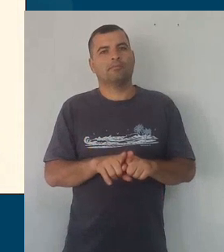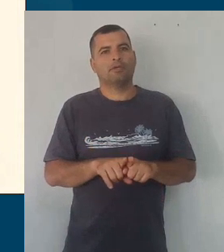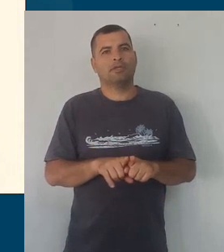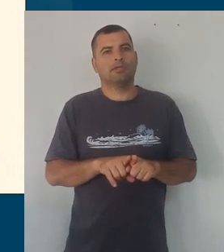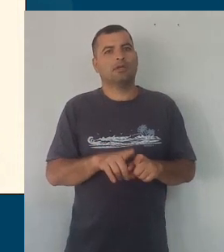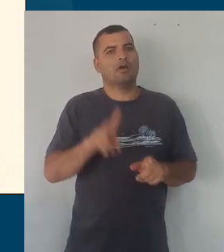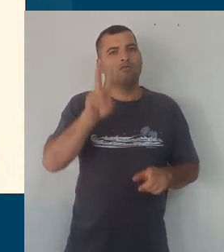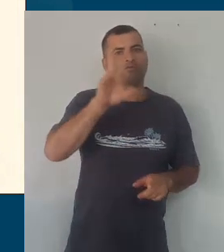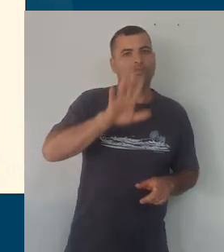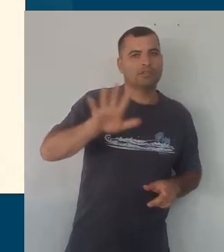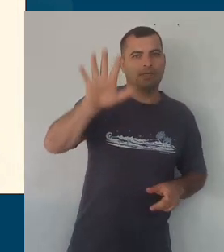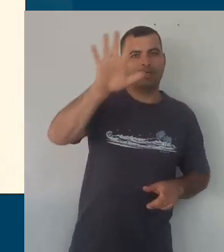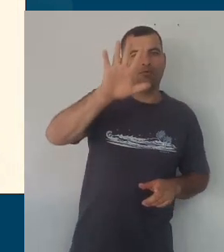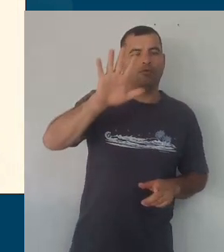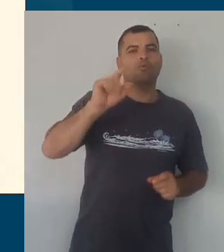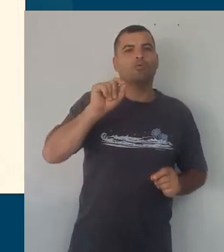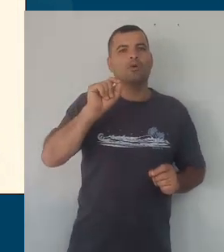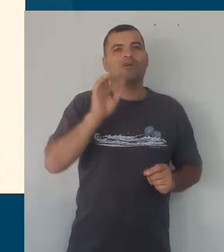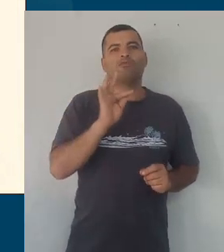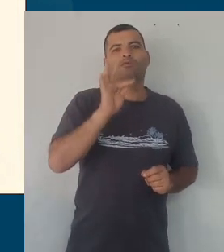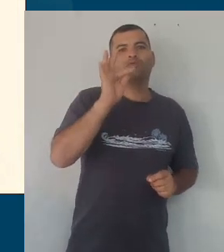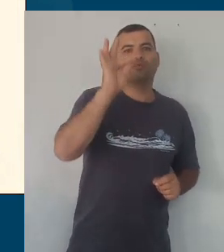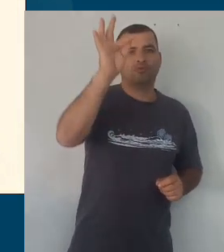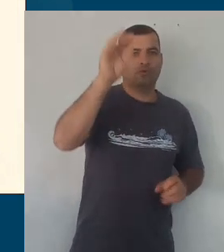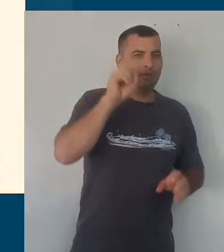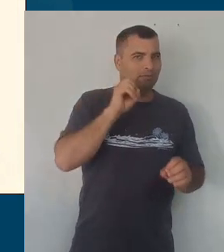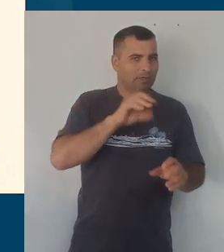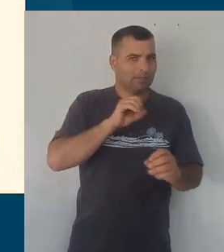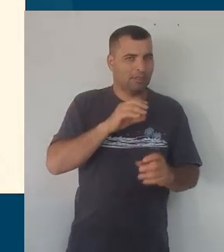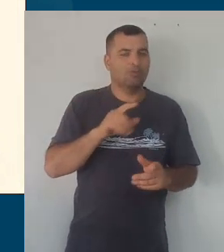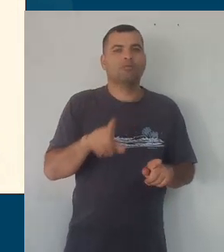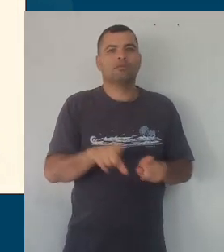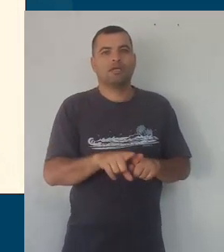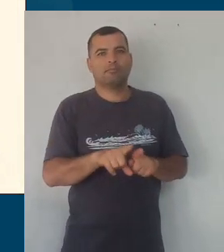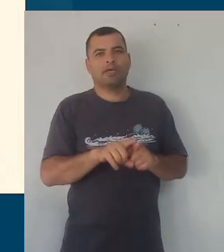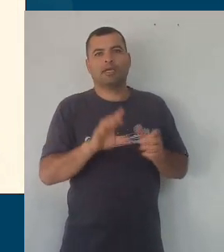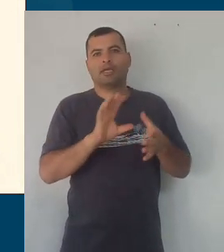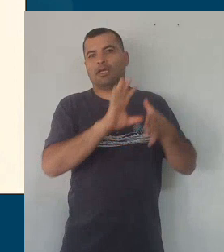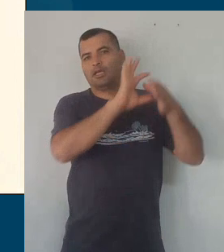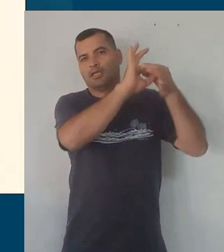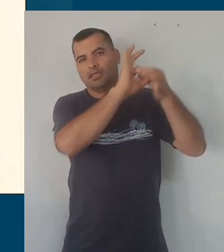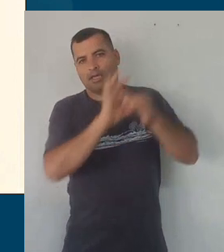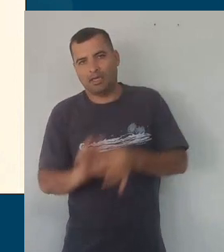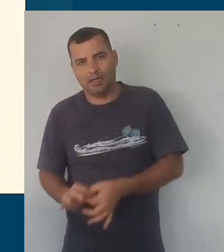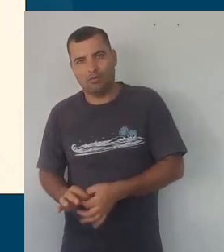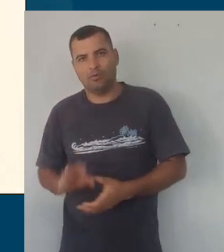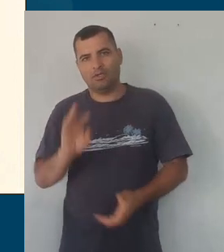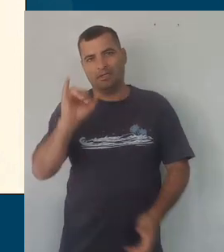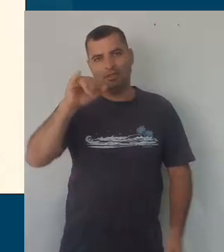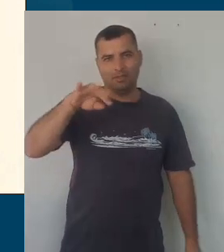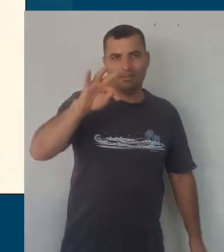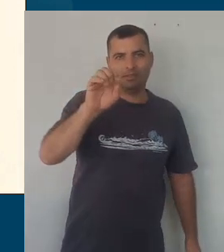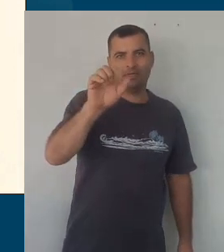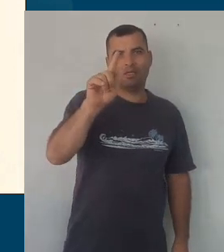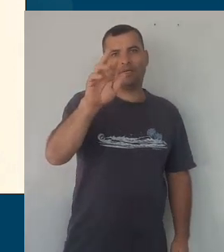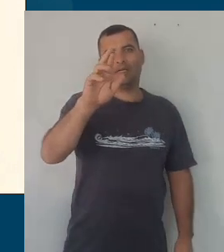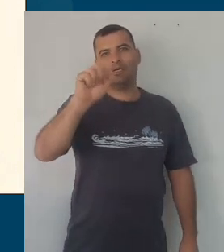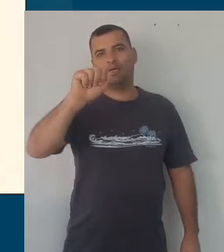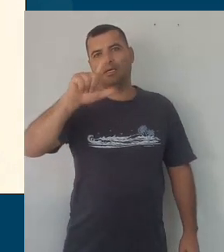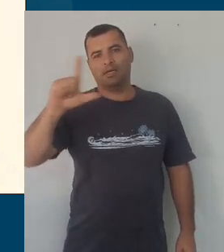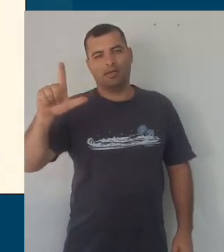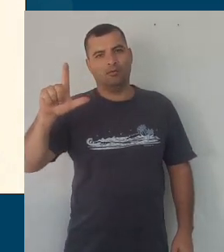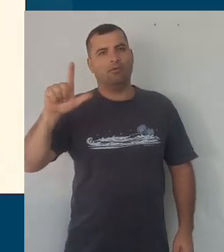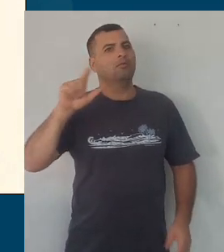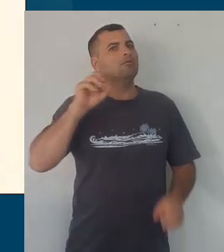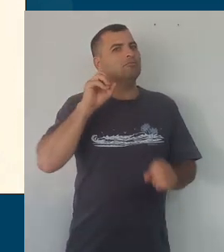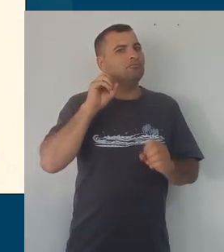então, a visão de educação e de educação integral no município de Hortolândia, a gente recupera para dentro do currículo toda aquela discussão